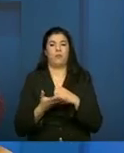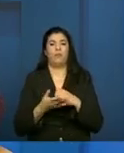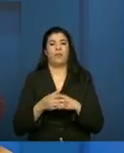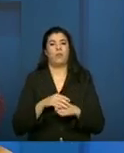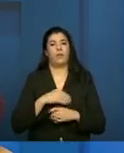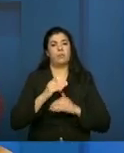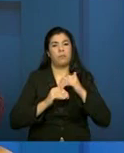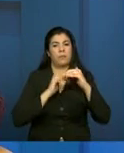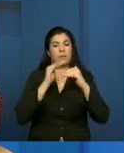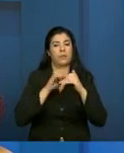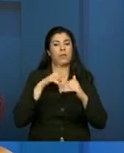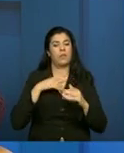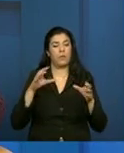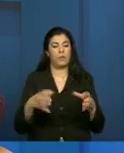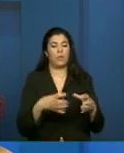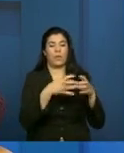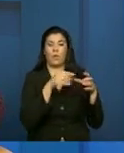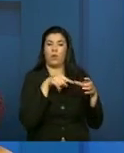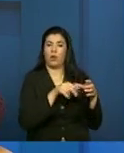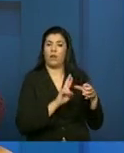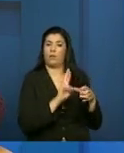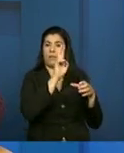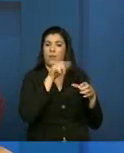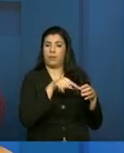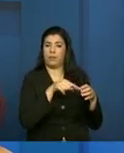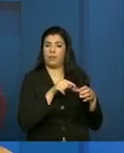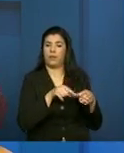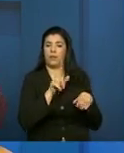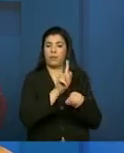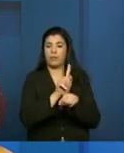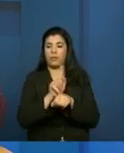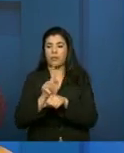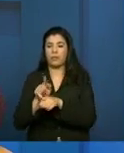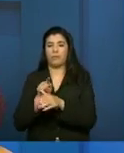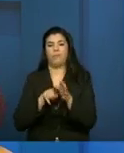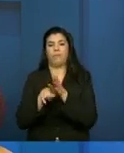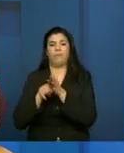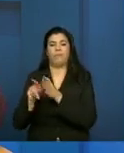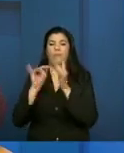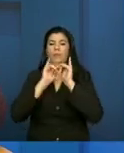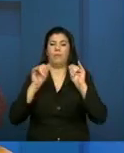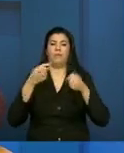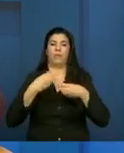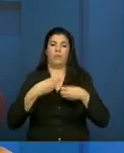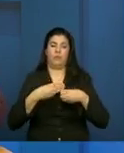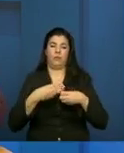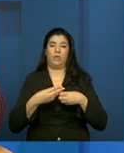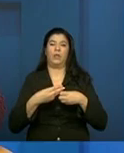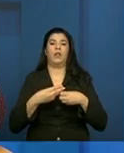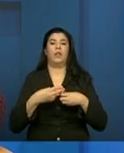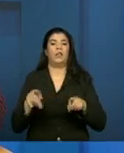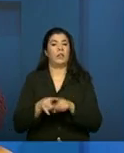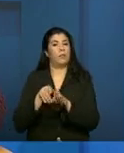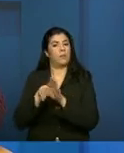como ter uma equipe responsável por gerenciar os dados do município, de informações